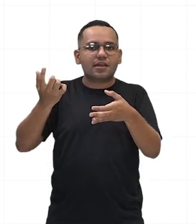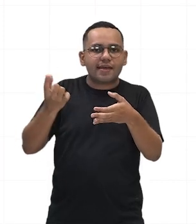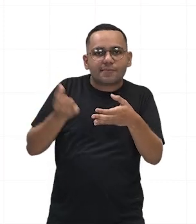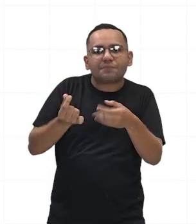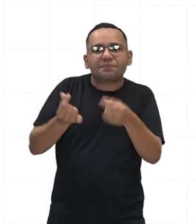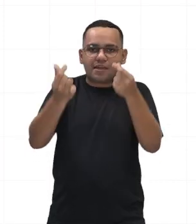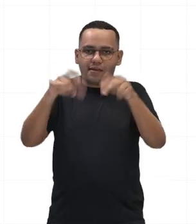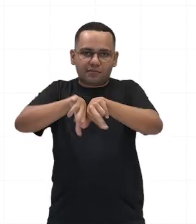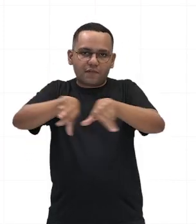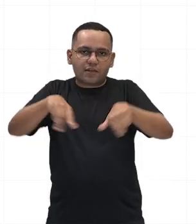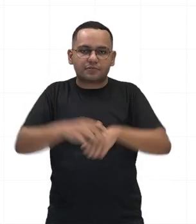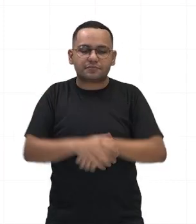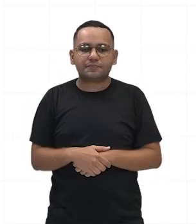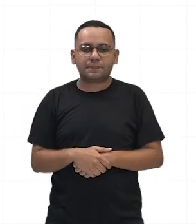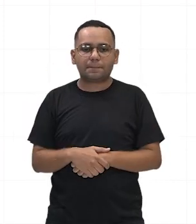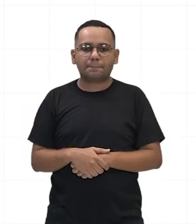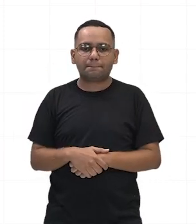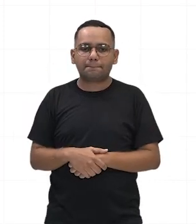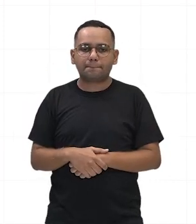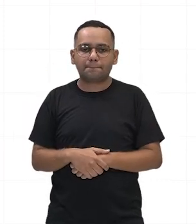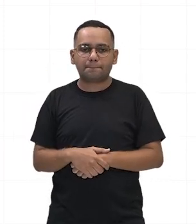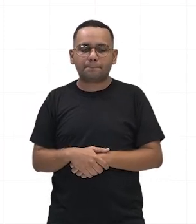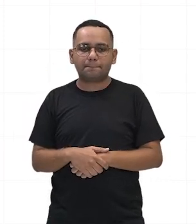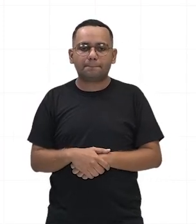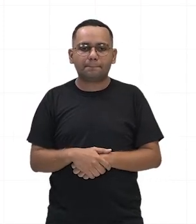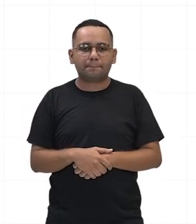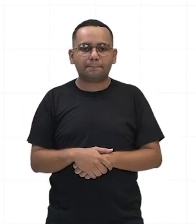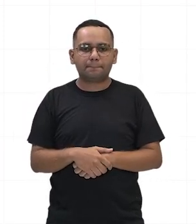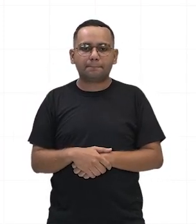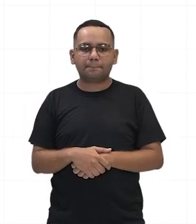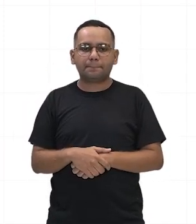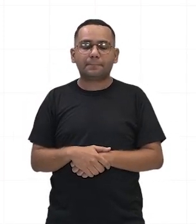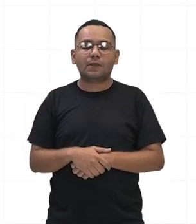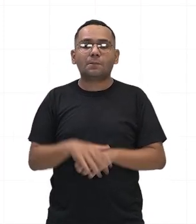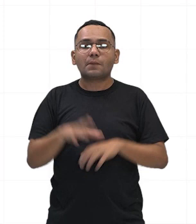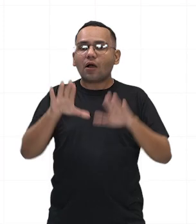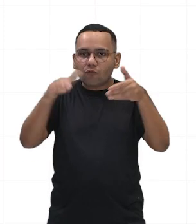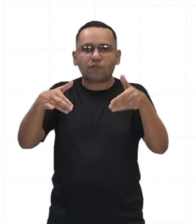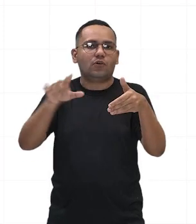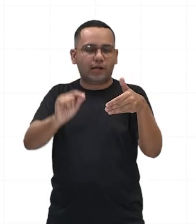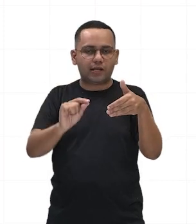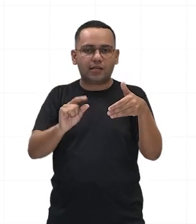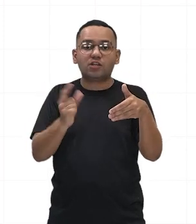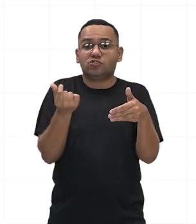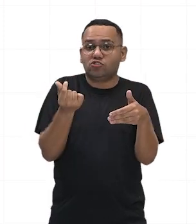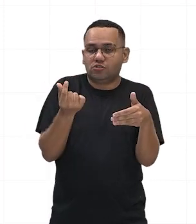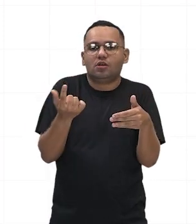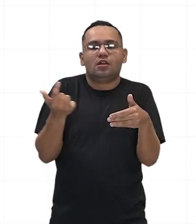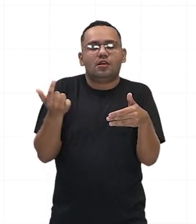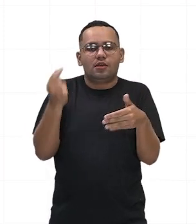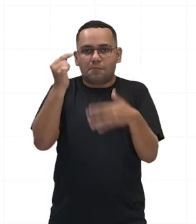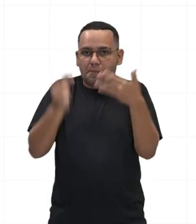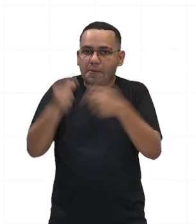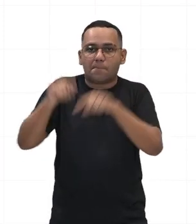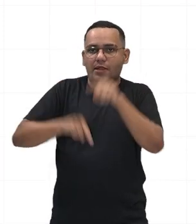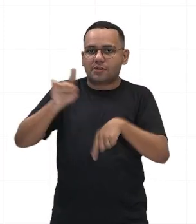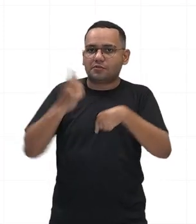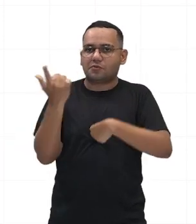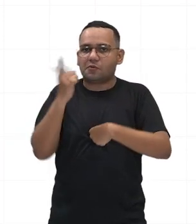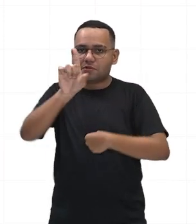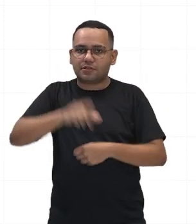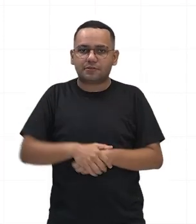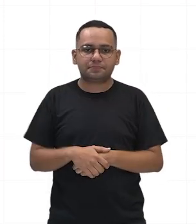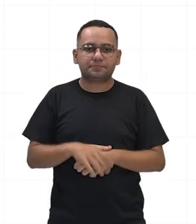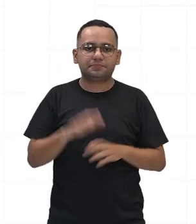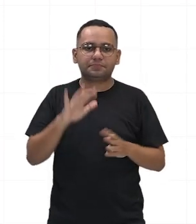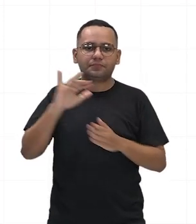ganha tanto nessa questão do poder aquisitivo, da riqueza. Muito bem. Mas só são esses? Não, tem